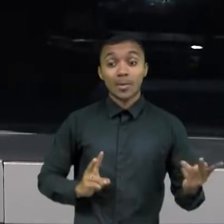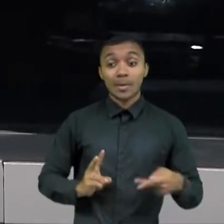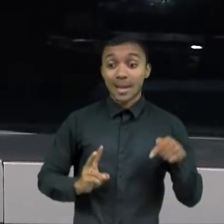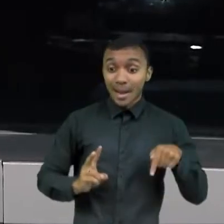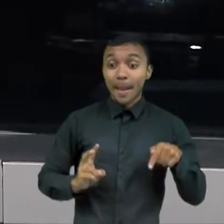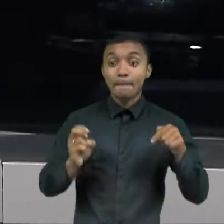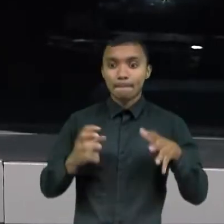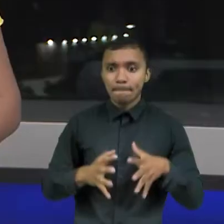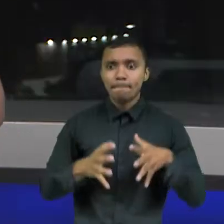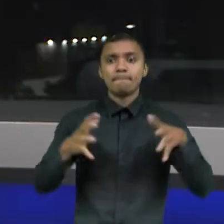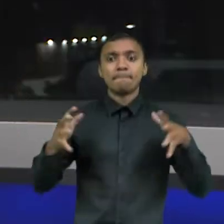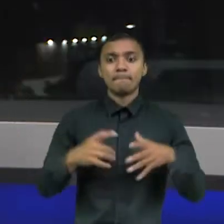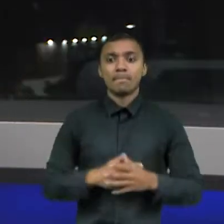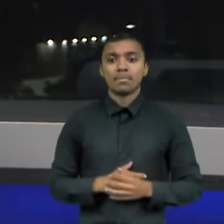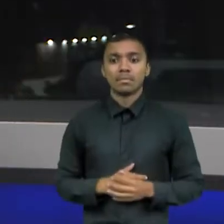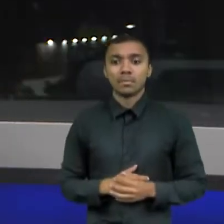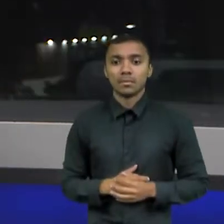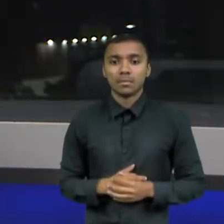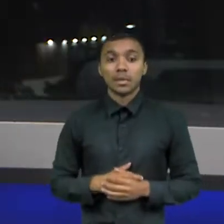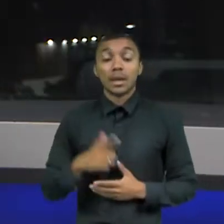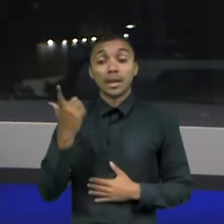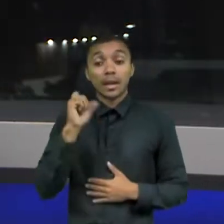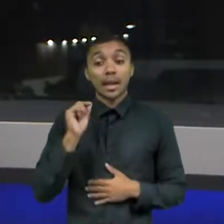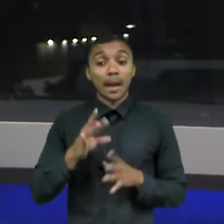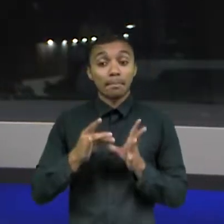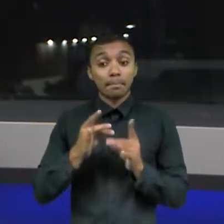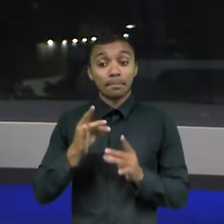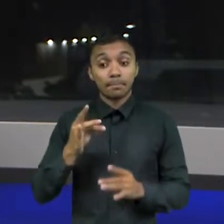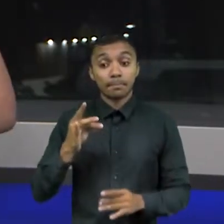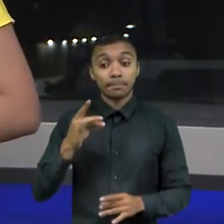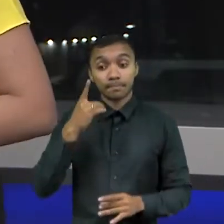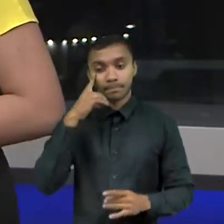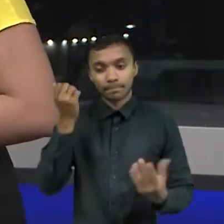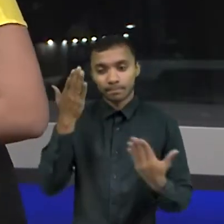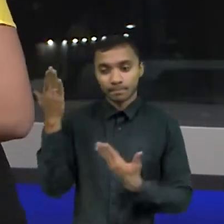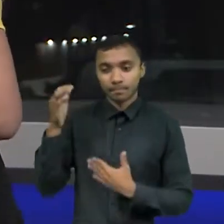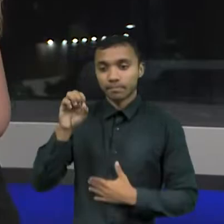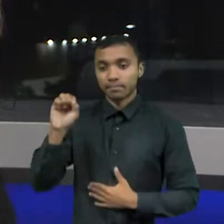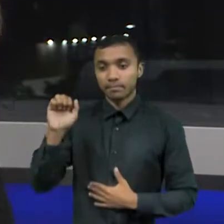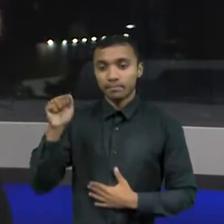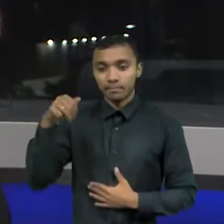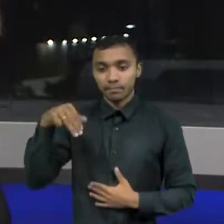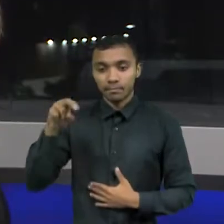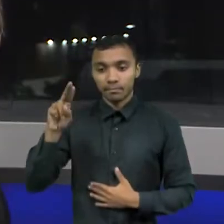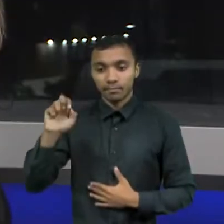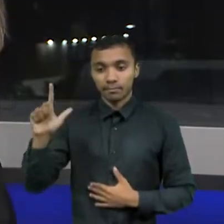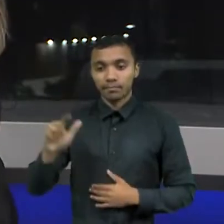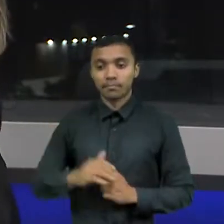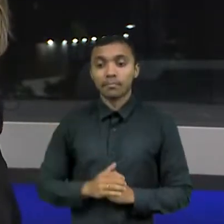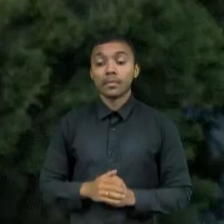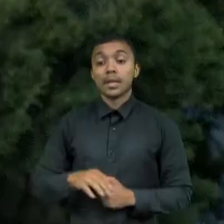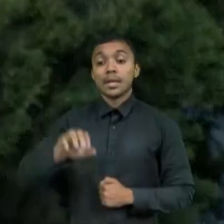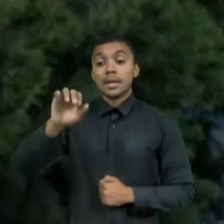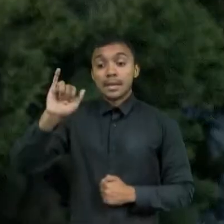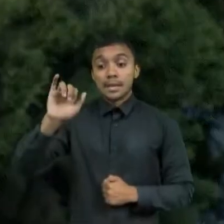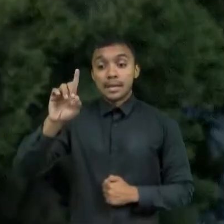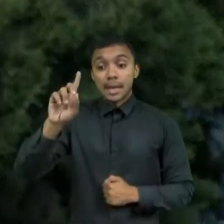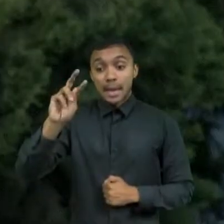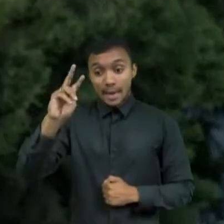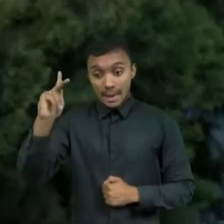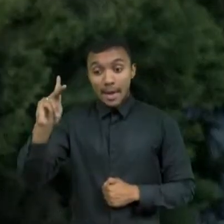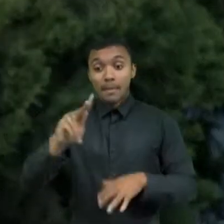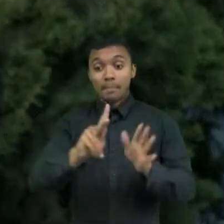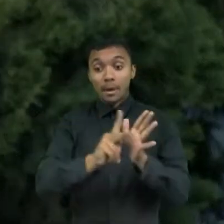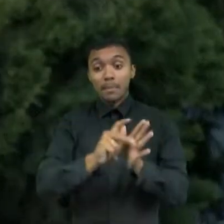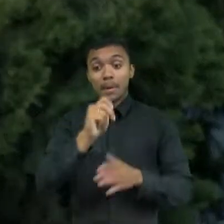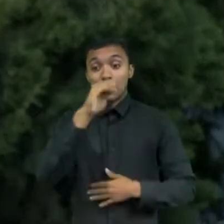mundial. Quem conta pra gente é o repórter Samuel Pinheiro. O Índice de Desenvolvimento Humano do Brasil recuou